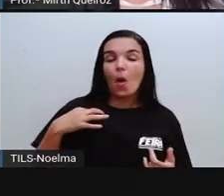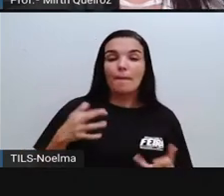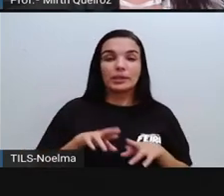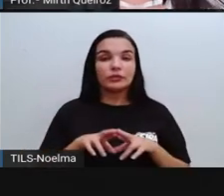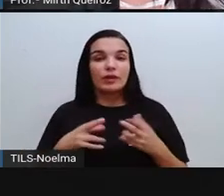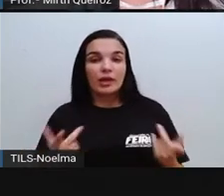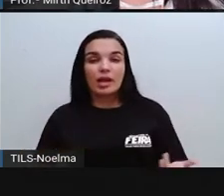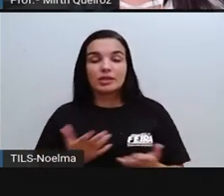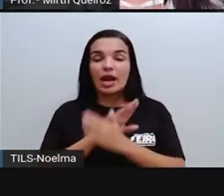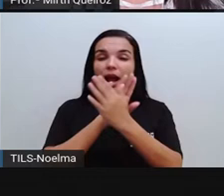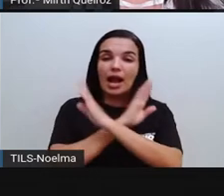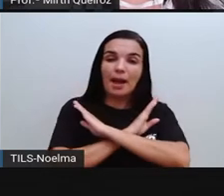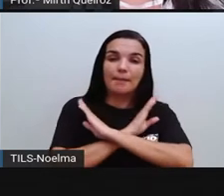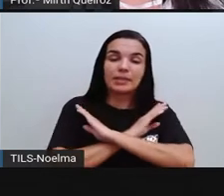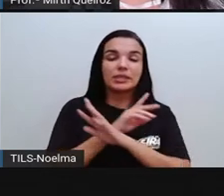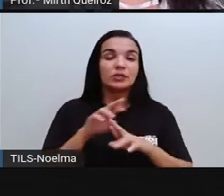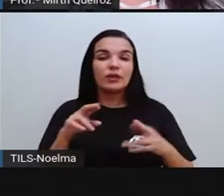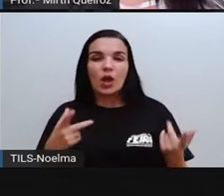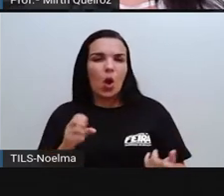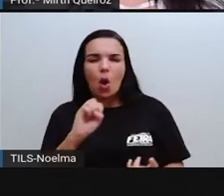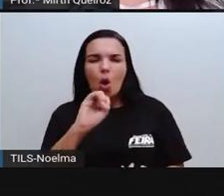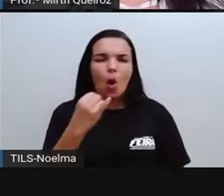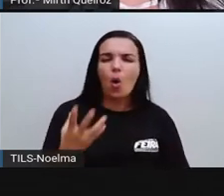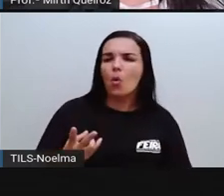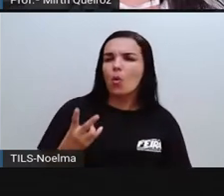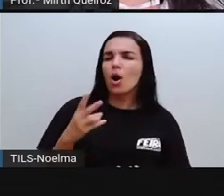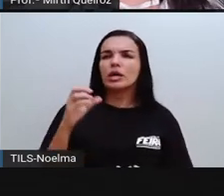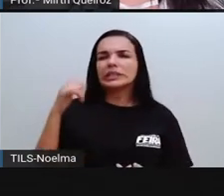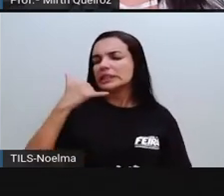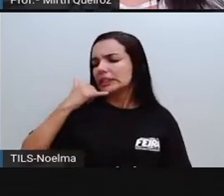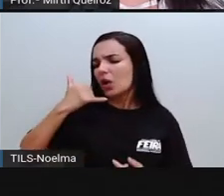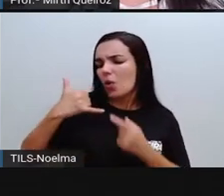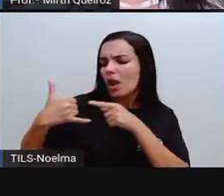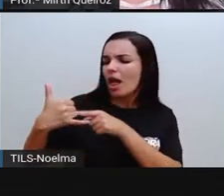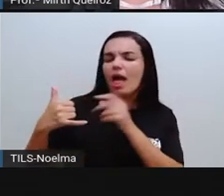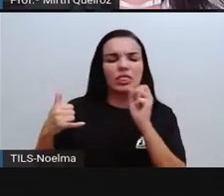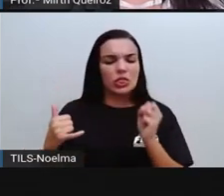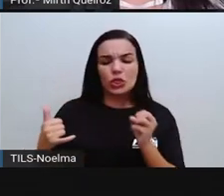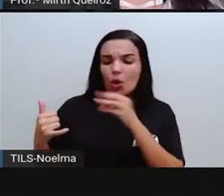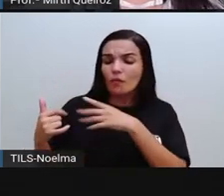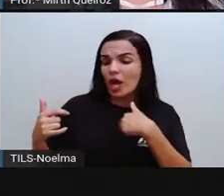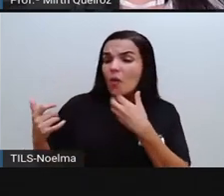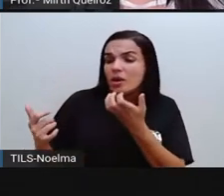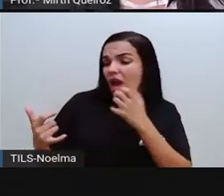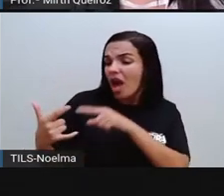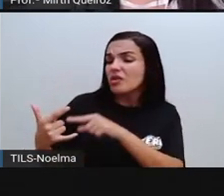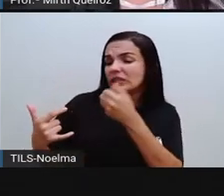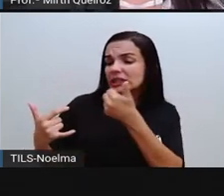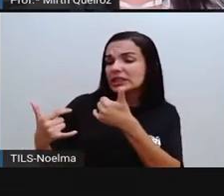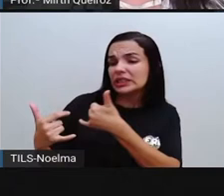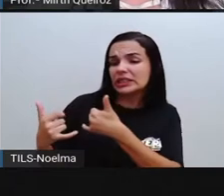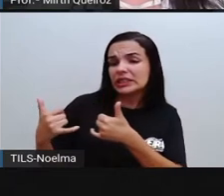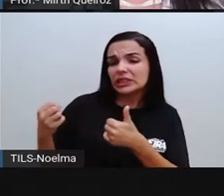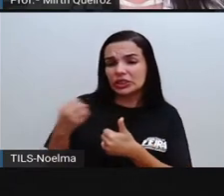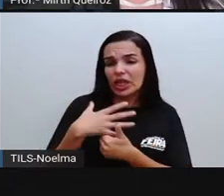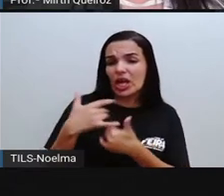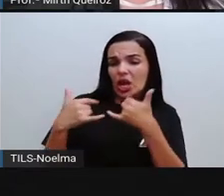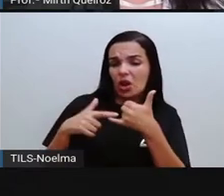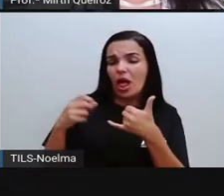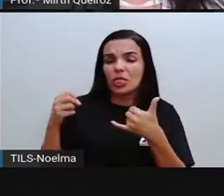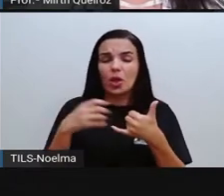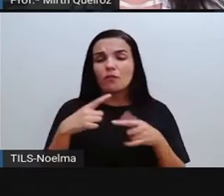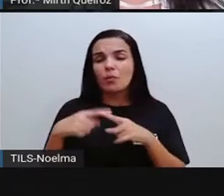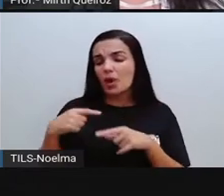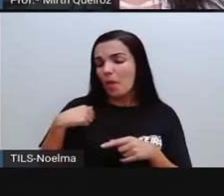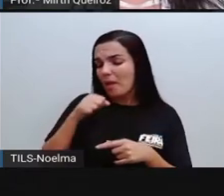surgiu aí um smartphone novo, né? Um celular novo. Eu quero esse celular, esse outro já não serve. E,